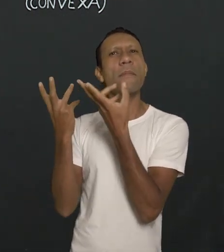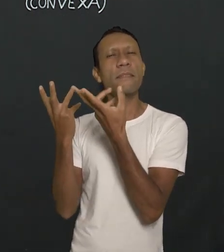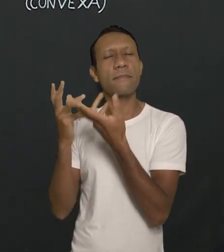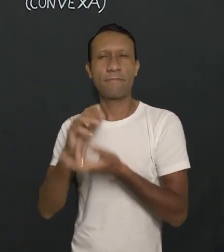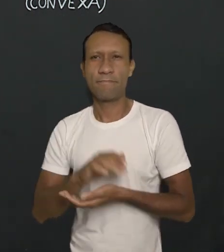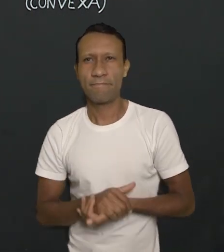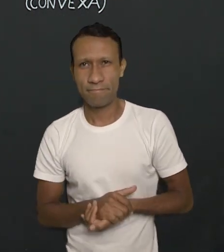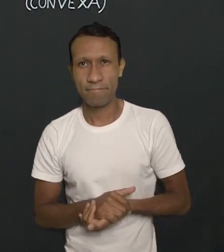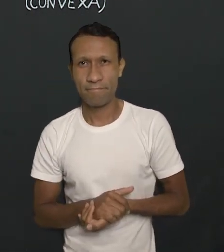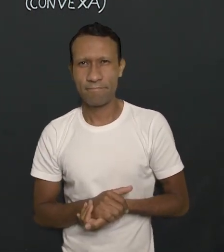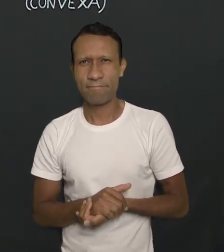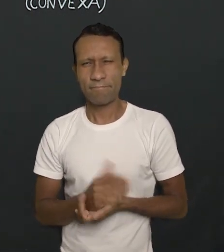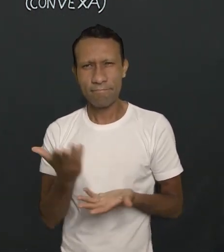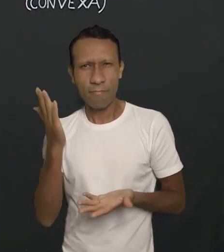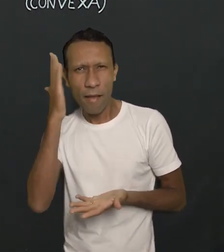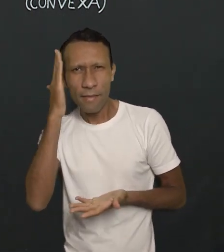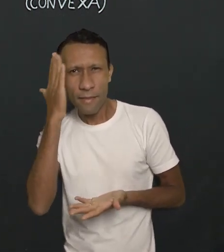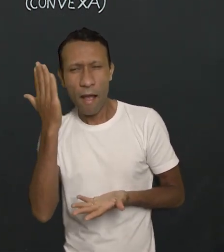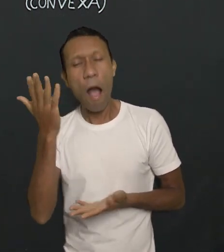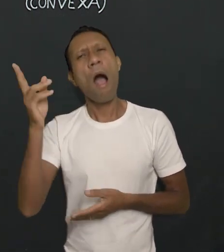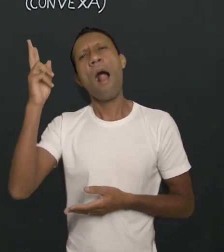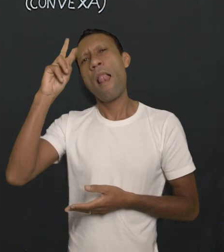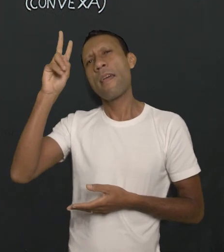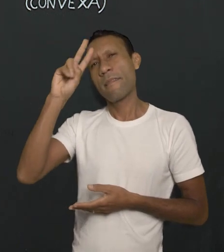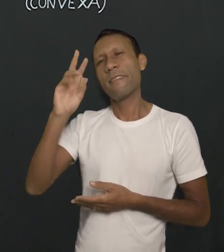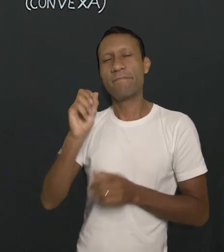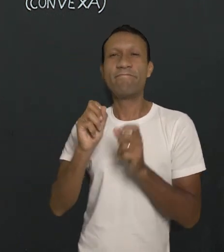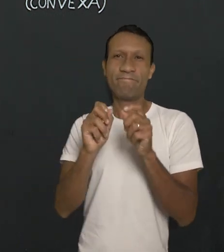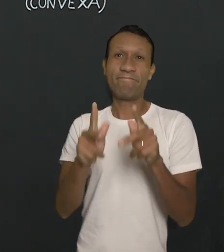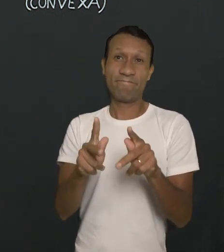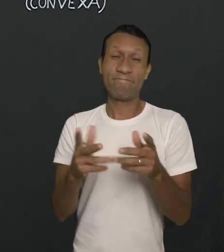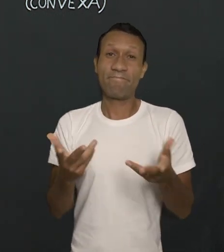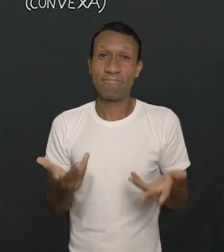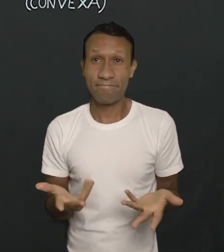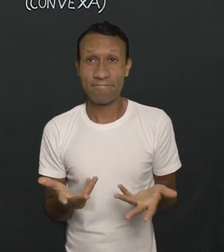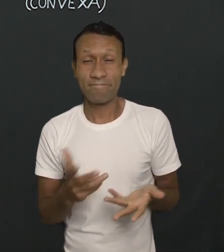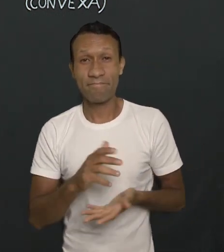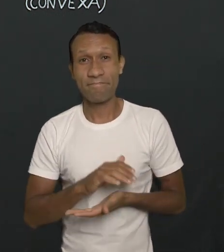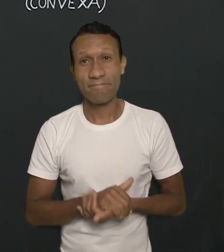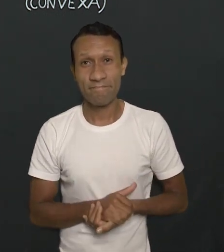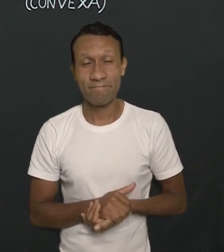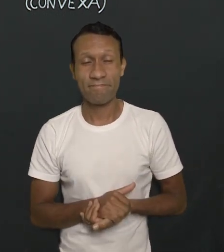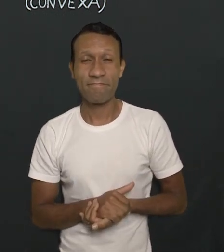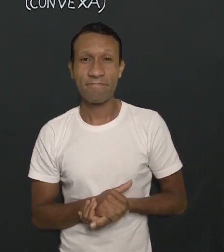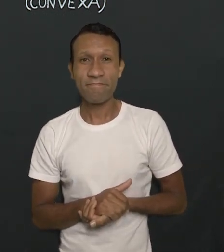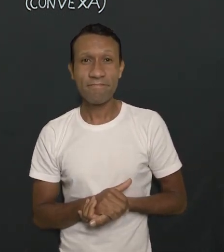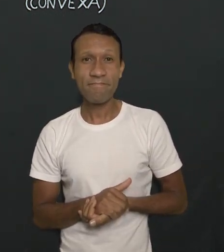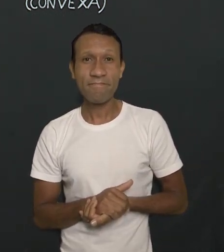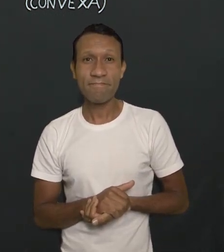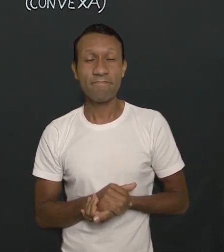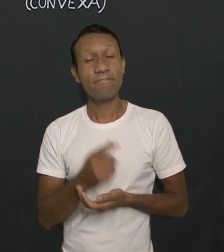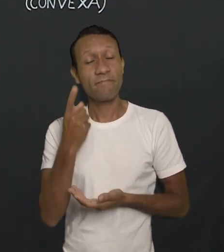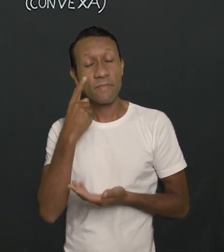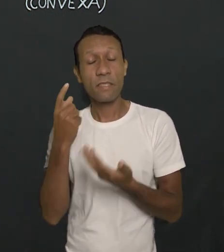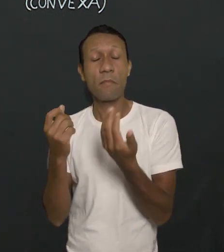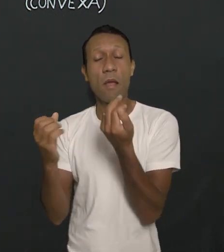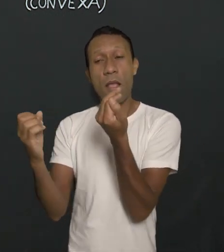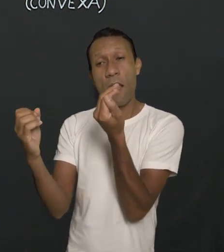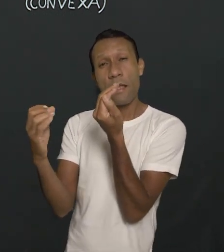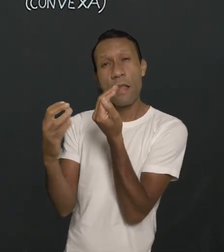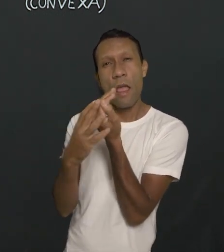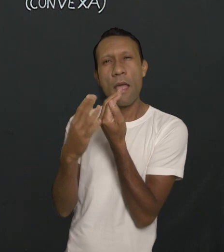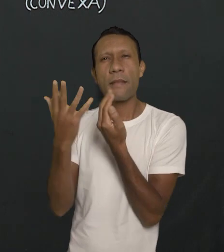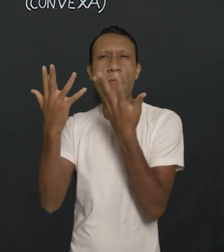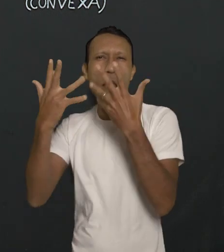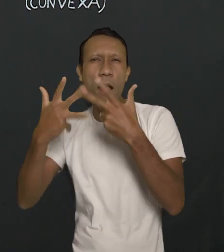no cérebro e ele faz a conversão. Então, lembrei rapidinho aí que nós temos as lentes